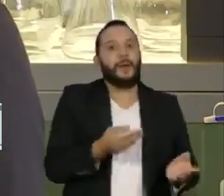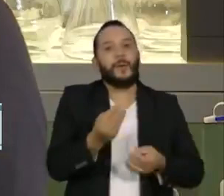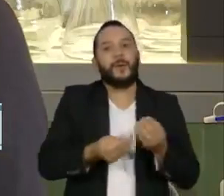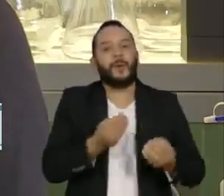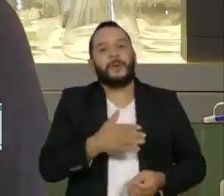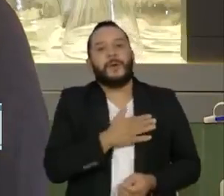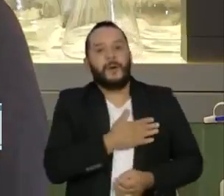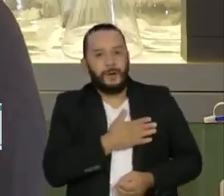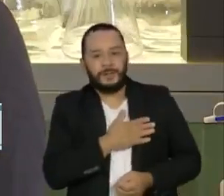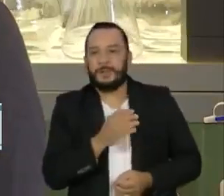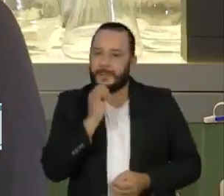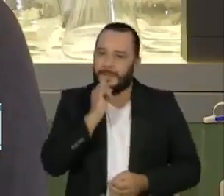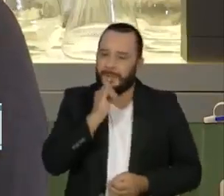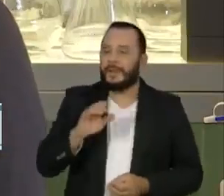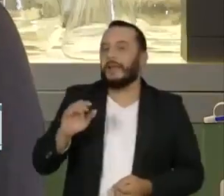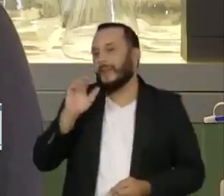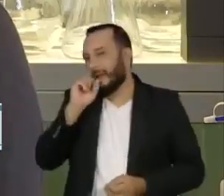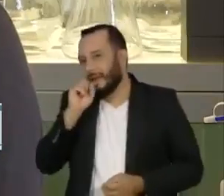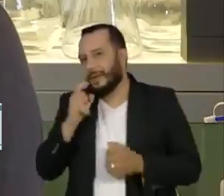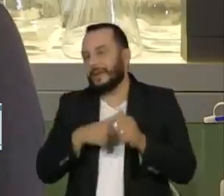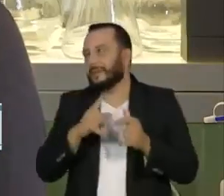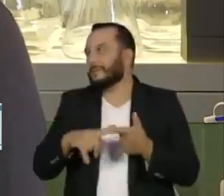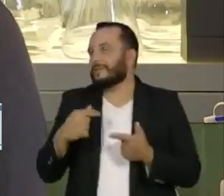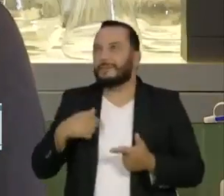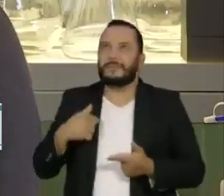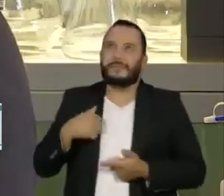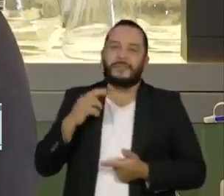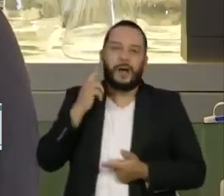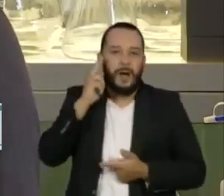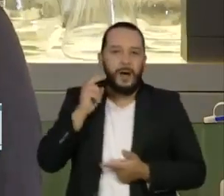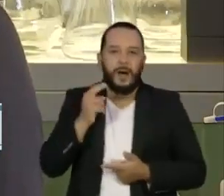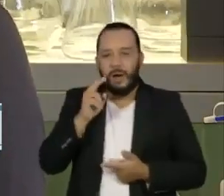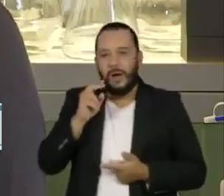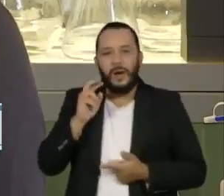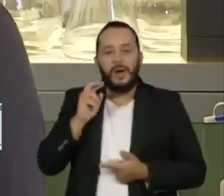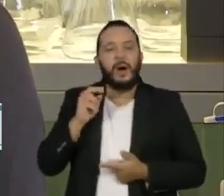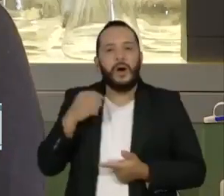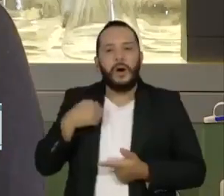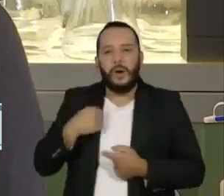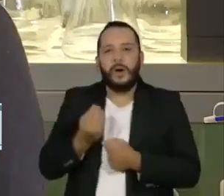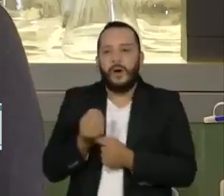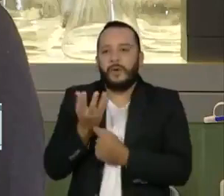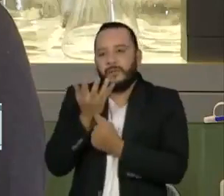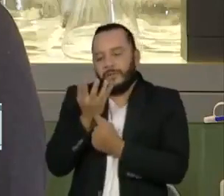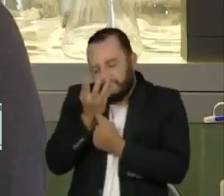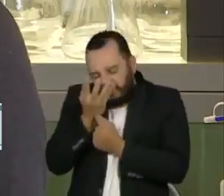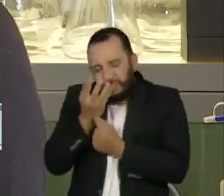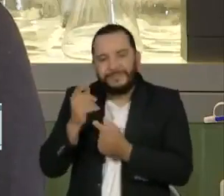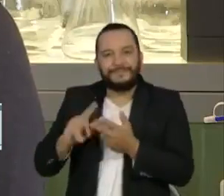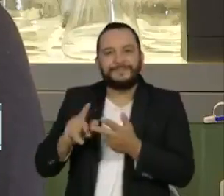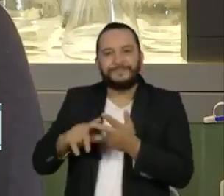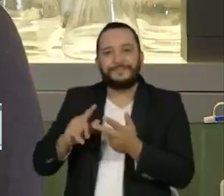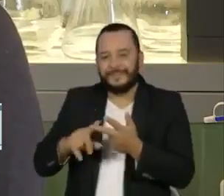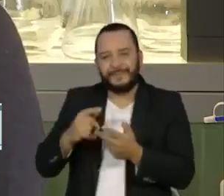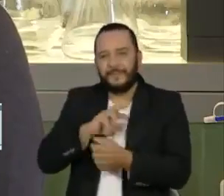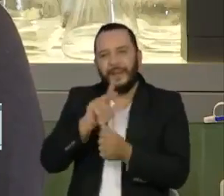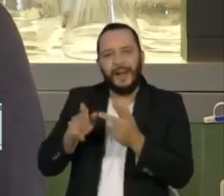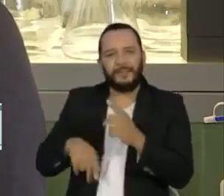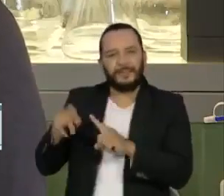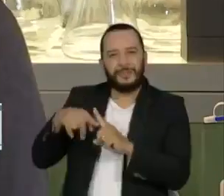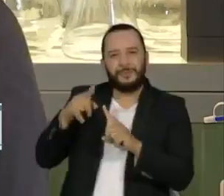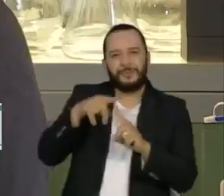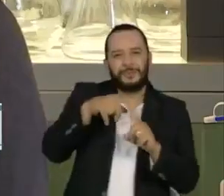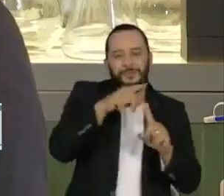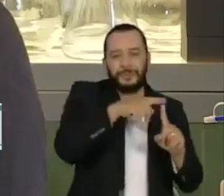Fora a laranja, rosa, talvez o cedro, existe um mar de opções olfativas. E aqui a gente passa esse